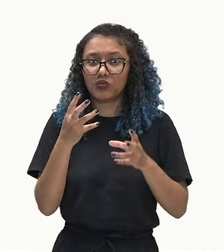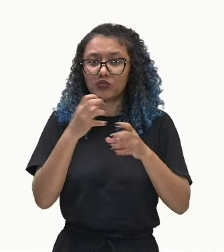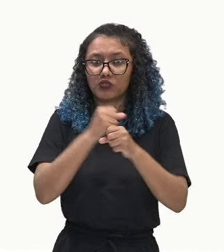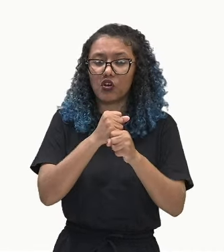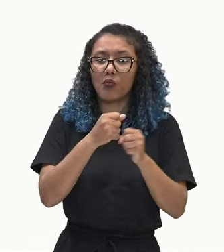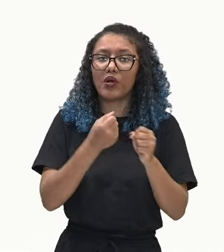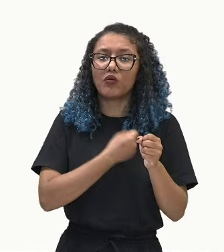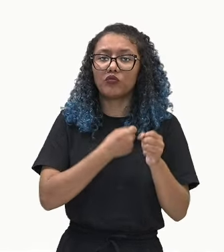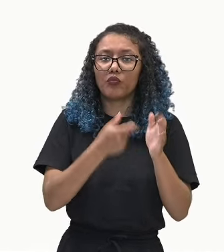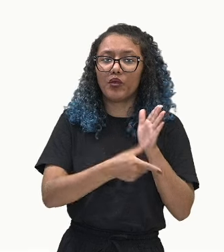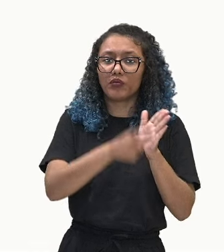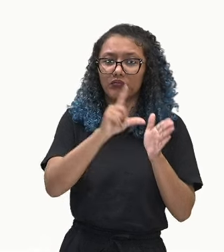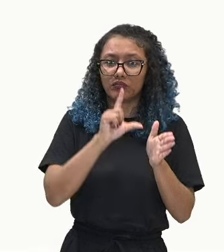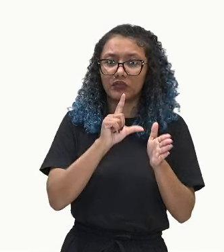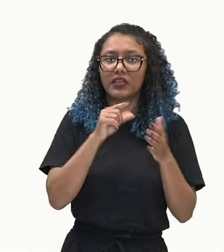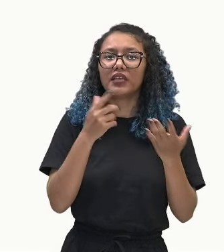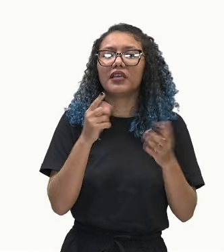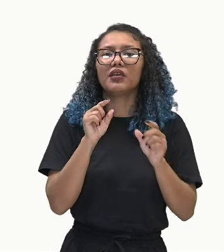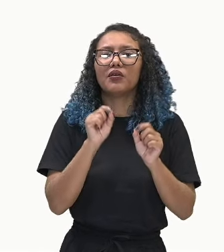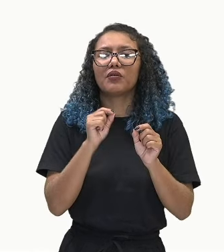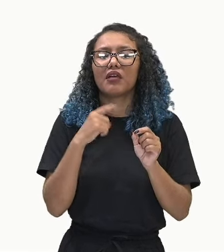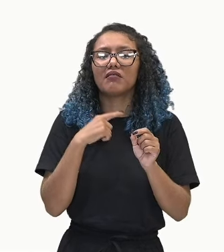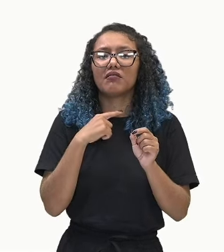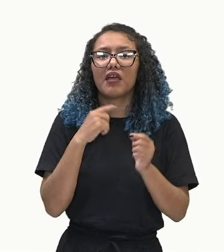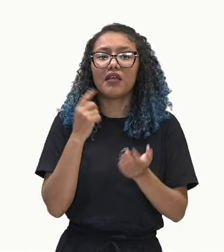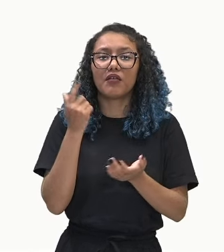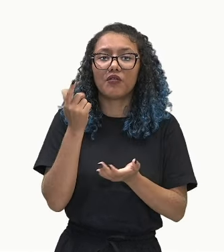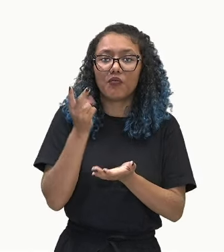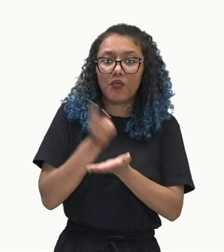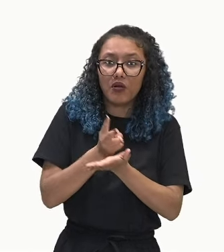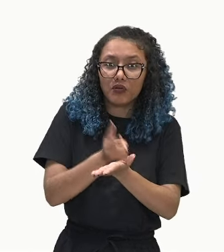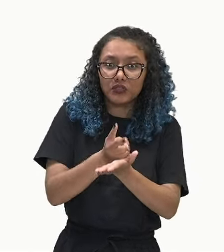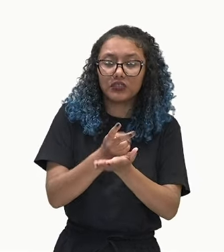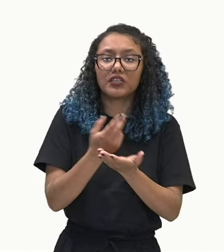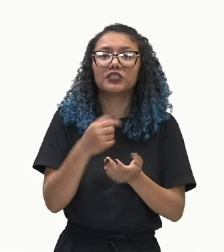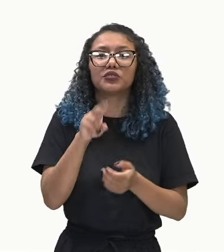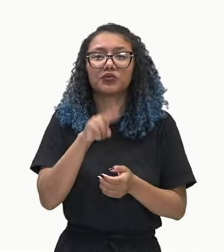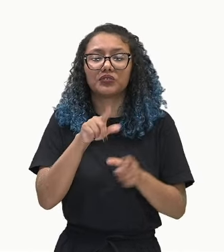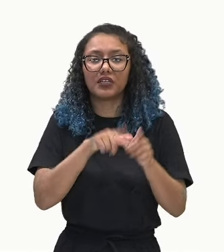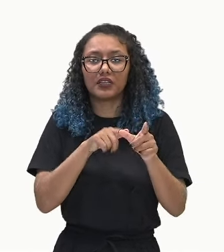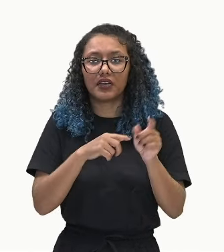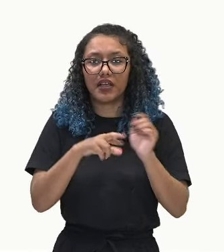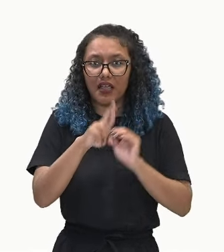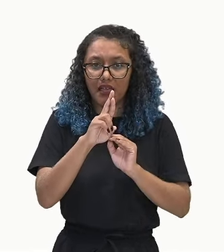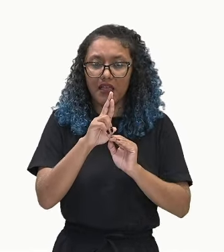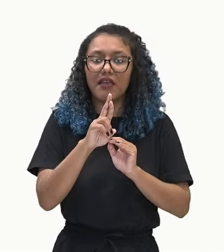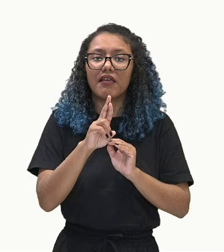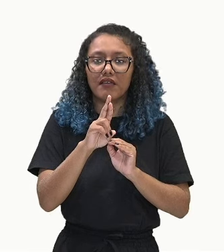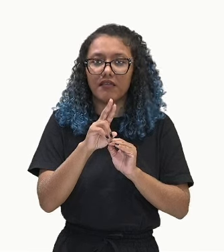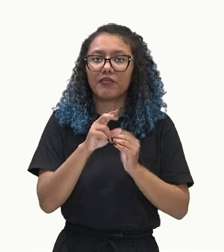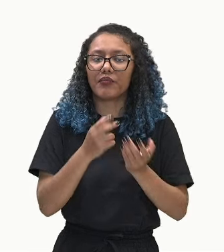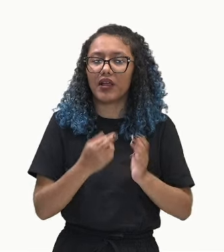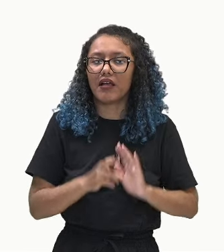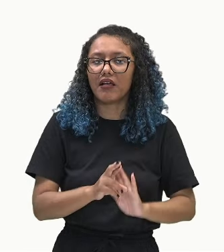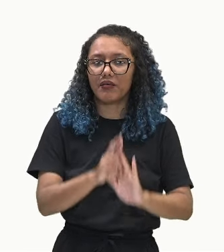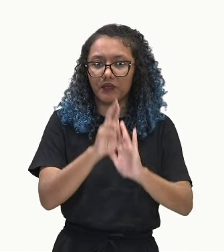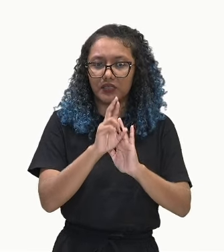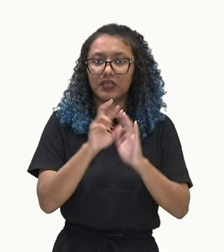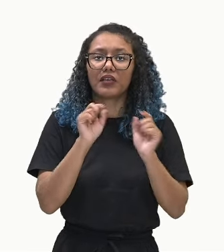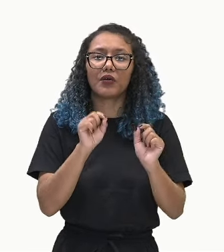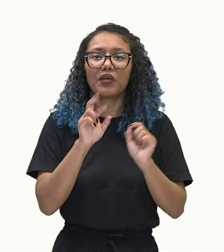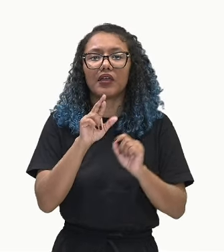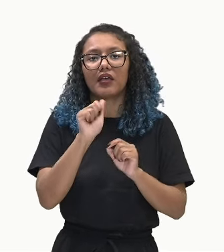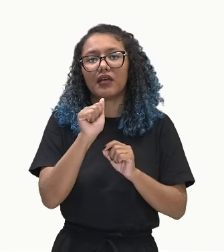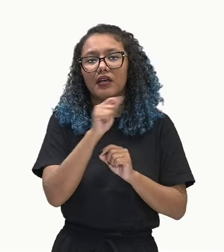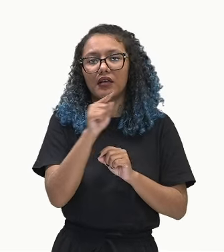constante, a gente representa ela pela letra R, que é a razão. Vamos ver aqui alguns exemplos